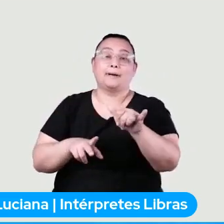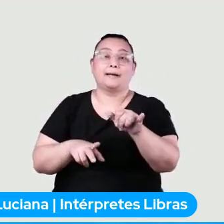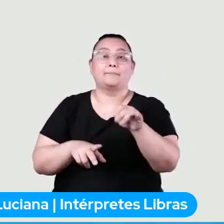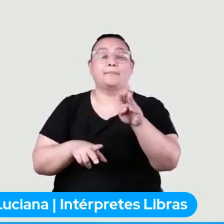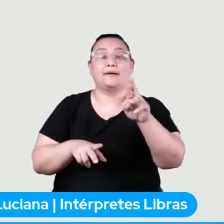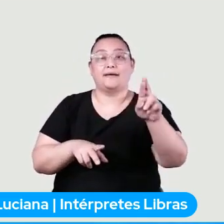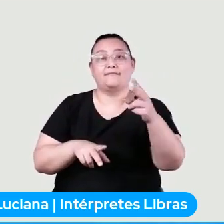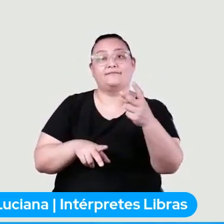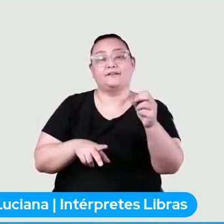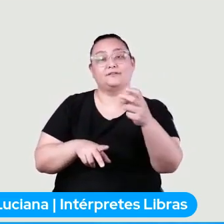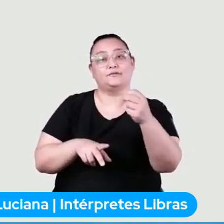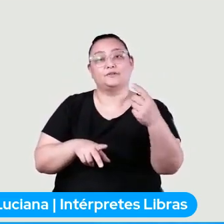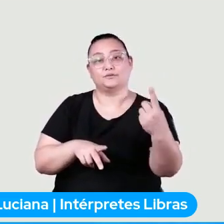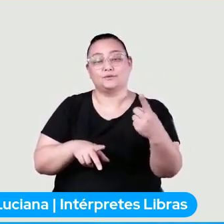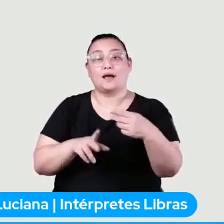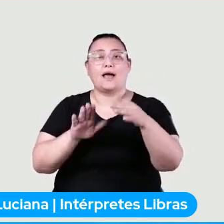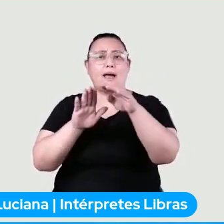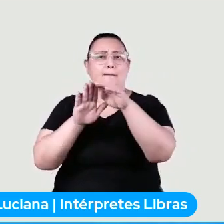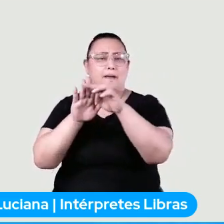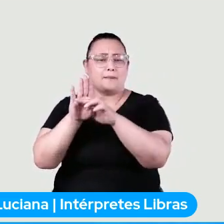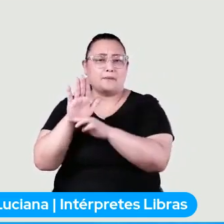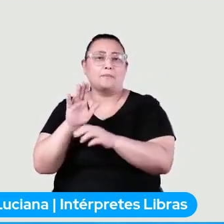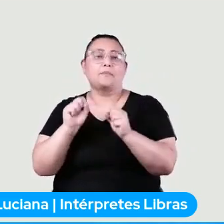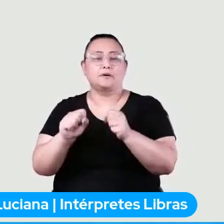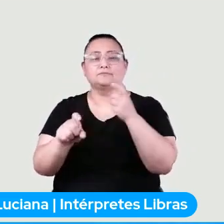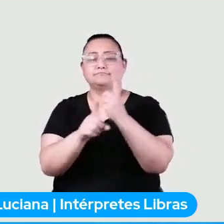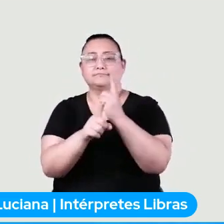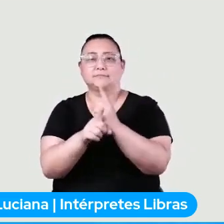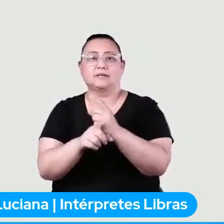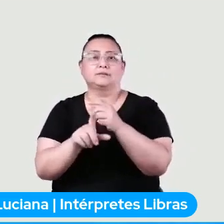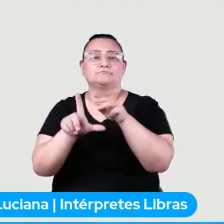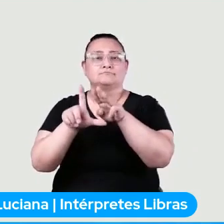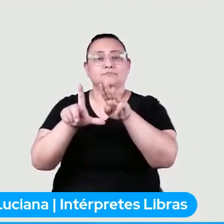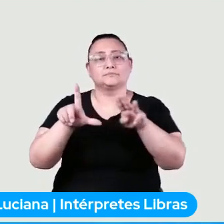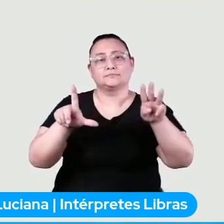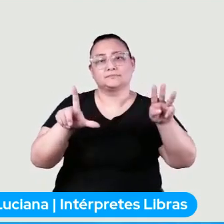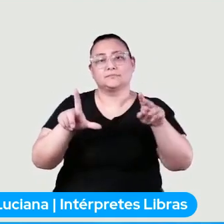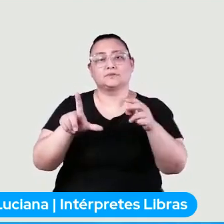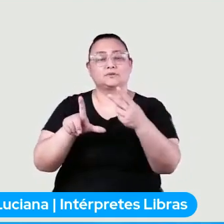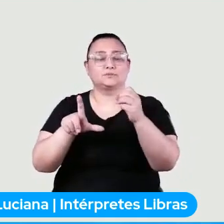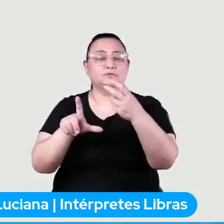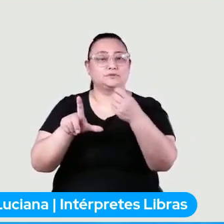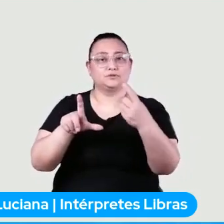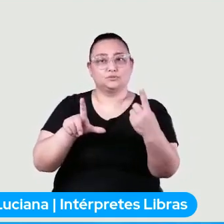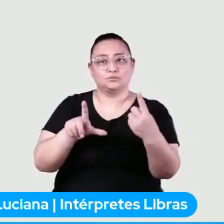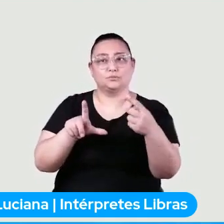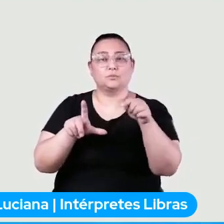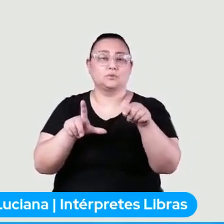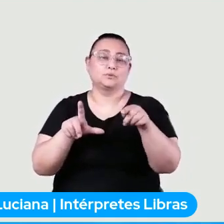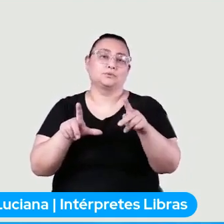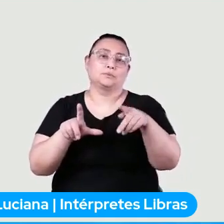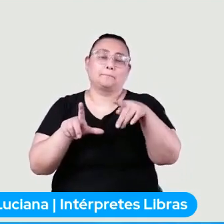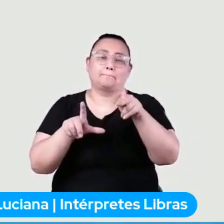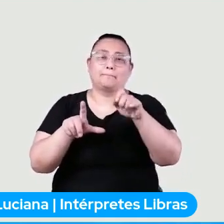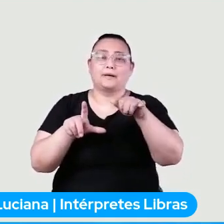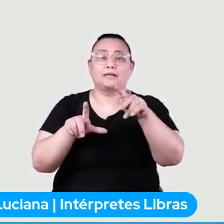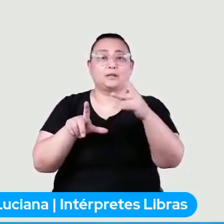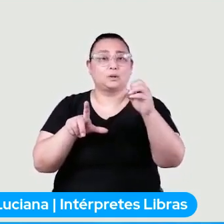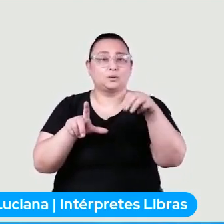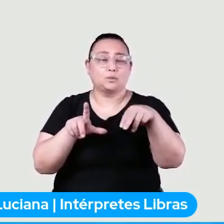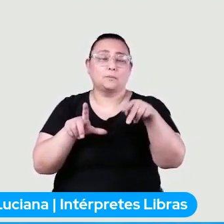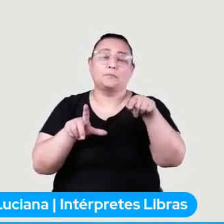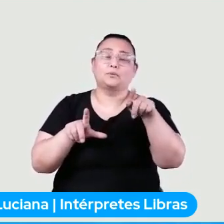programação do evento, ela pode ser encontrada no site 2021.pythonbrasil.org